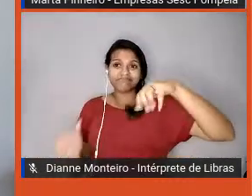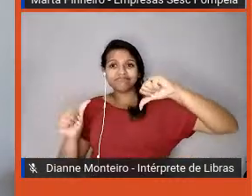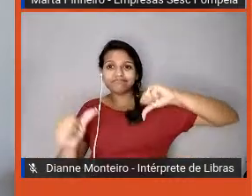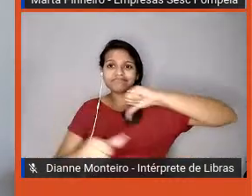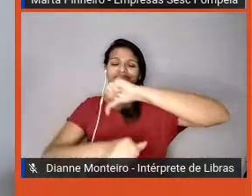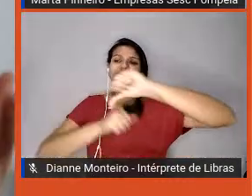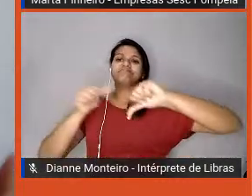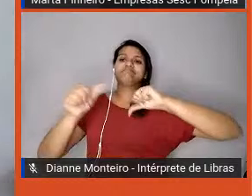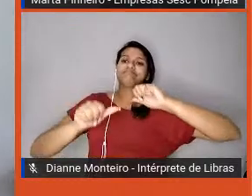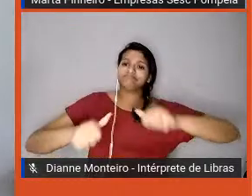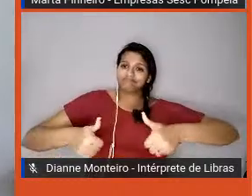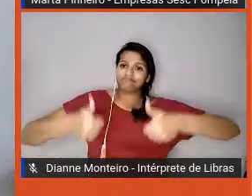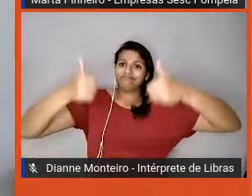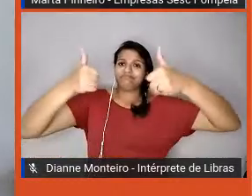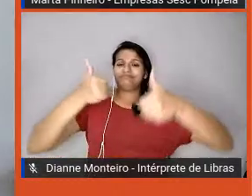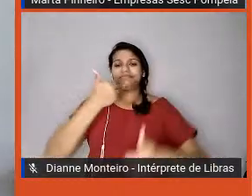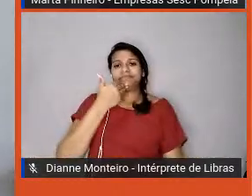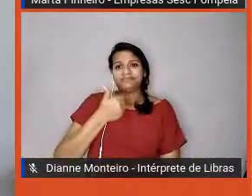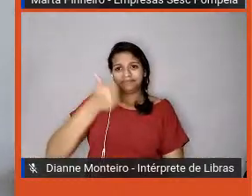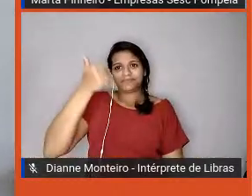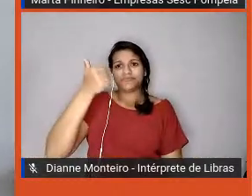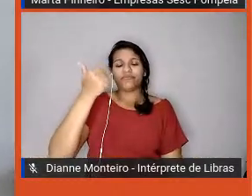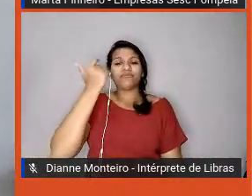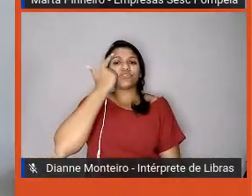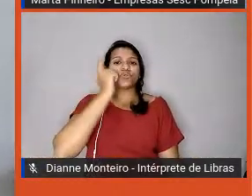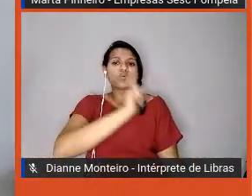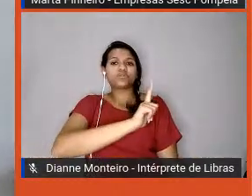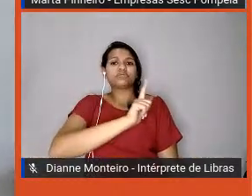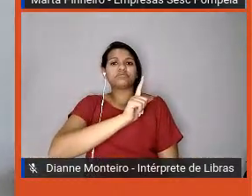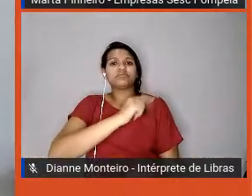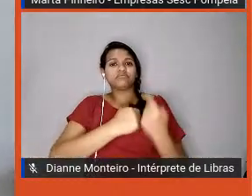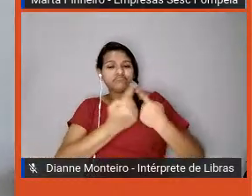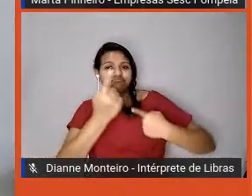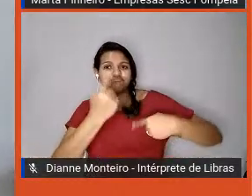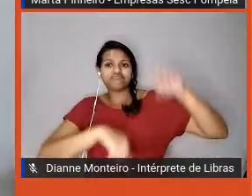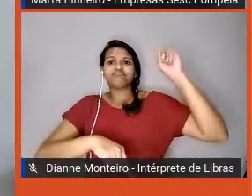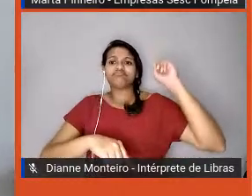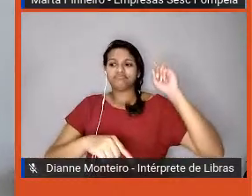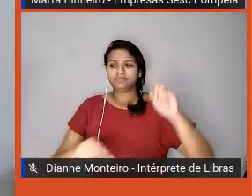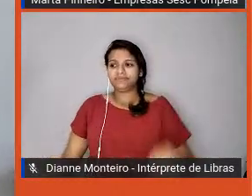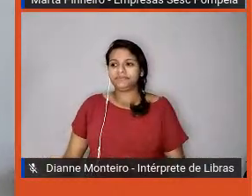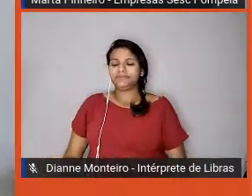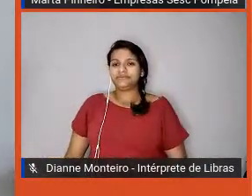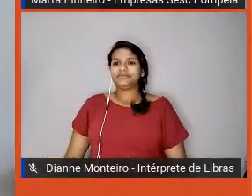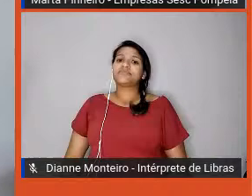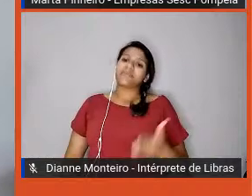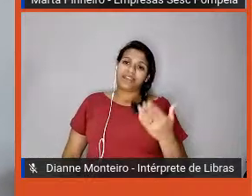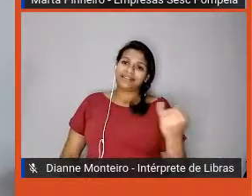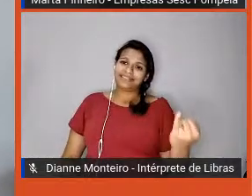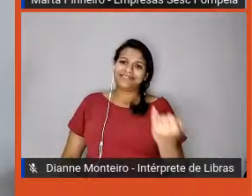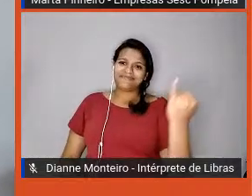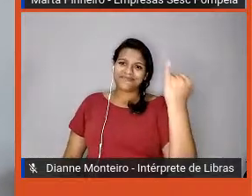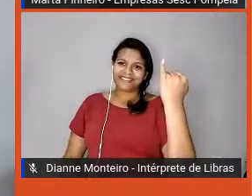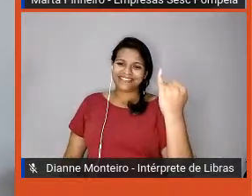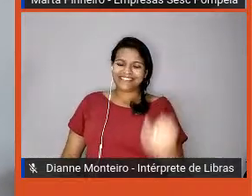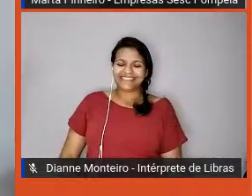num local que a pessoa consiga se restabelecer emocionalmente, essa é importância do gestor.